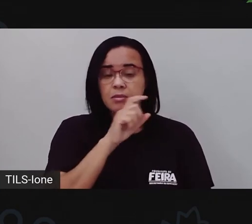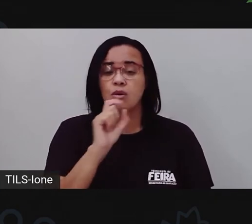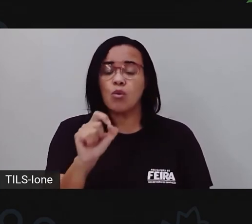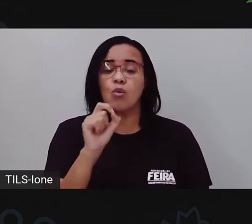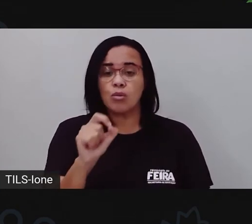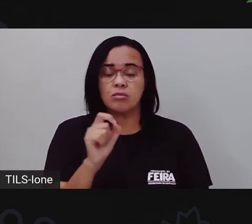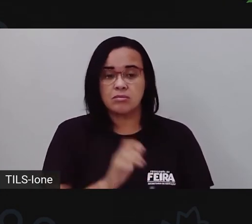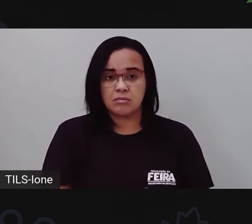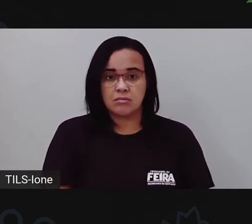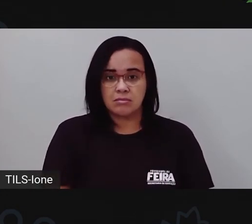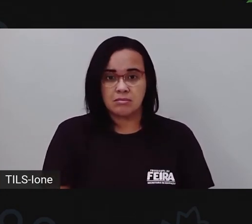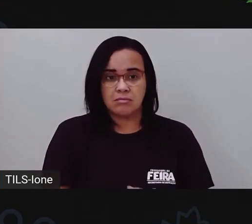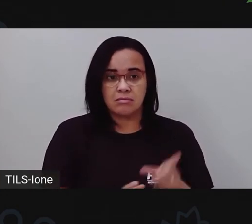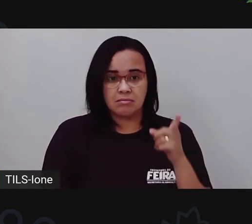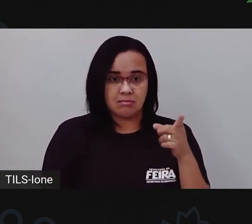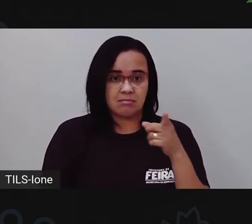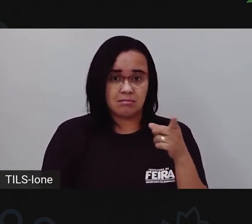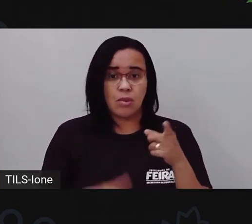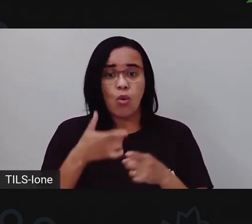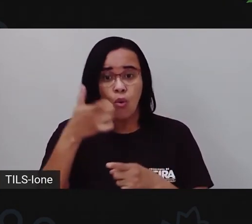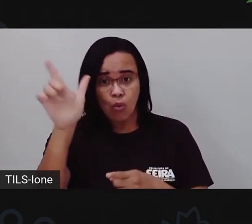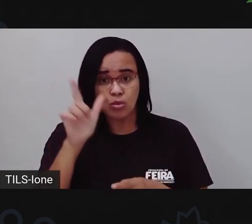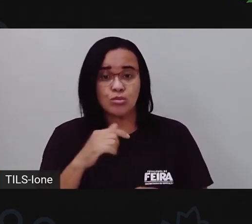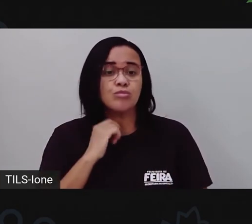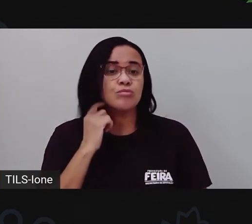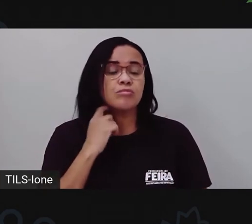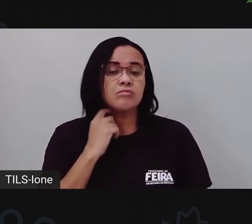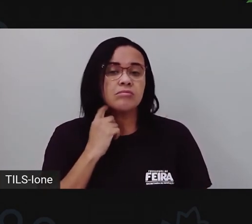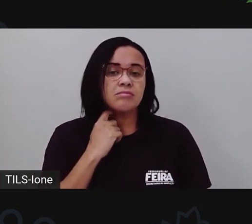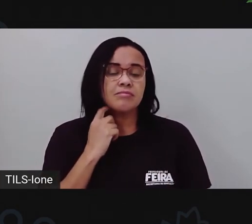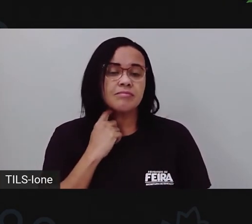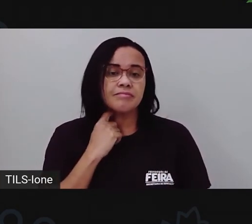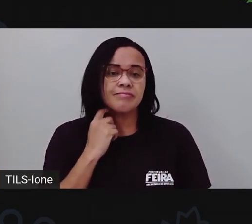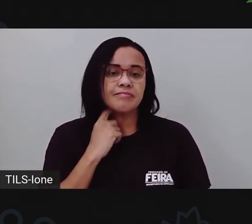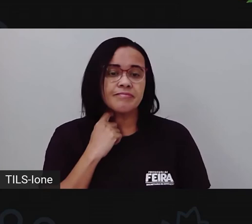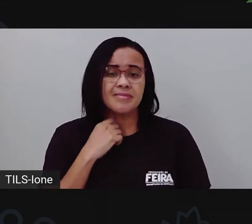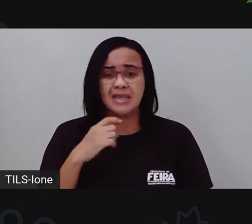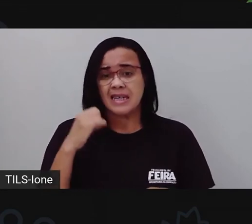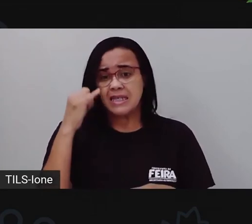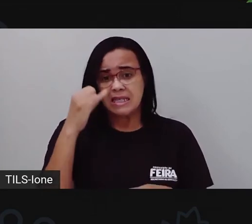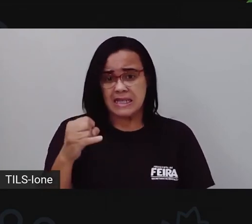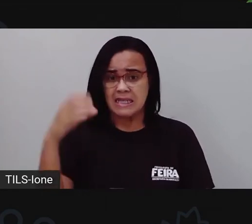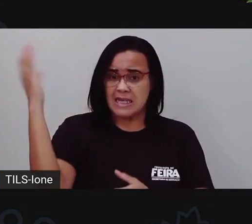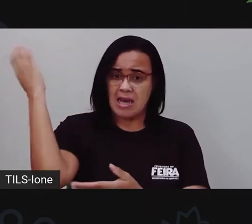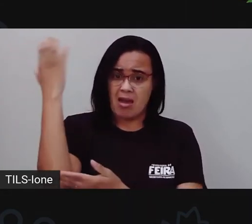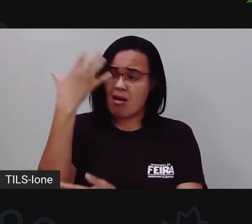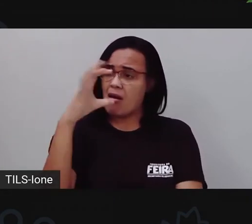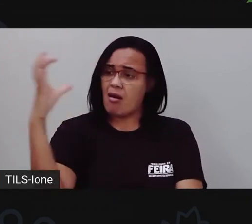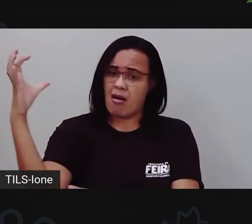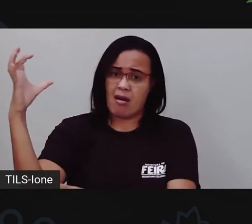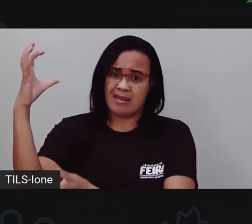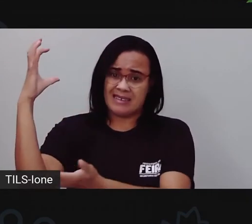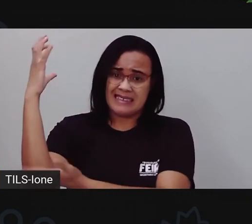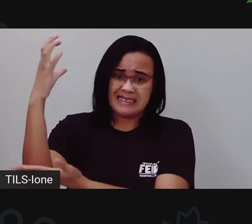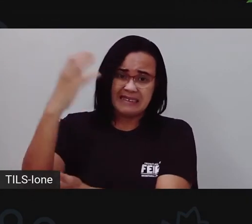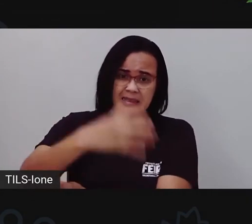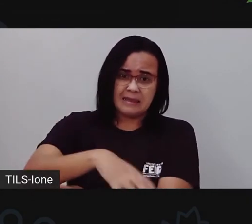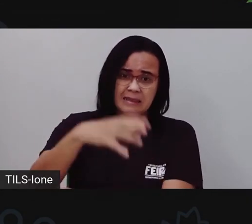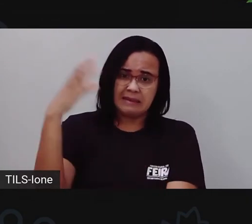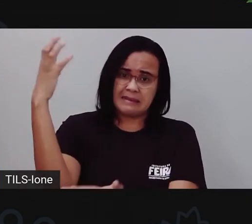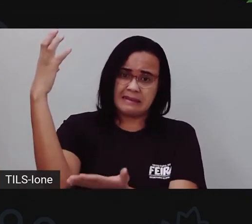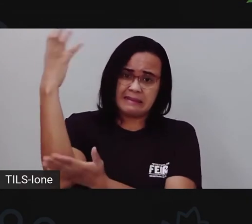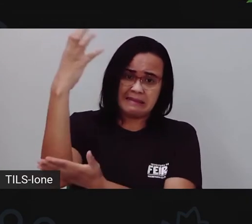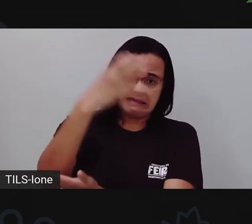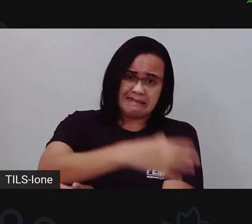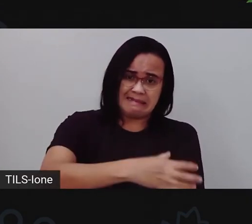Aqui, ó, outro animal. Que se a gente destruir, ó, as árvores, desmatar, né? Vão ficar sem casa,